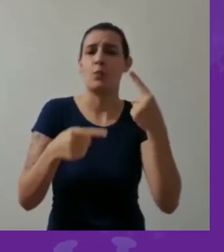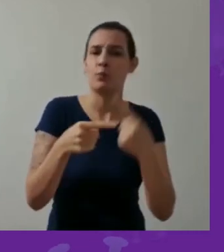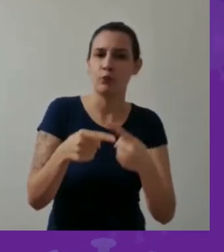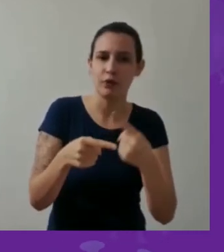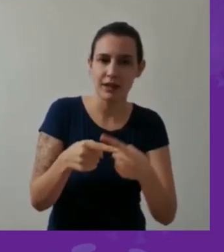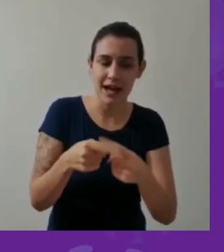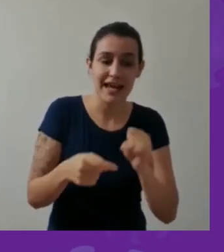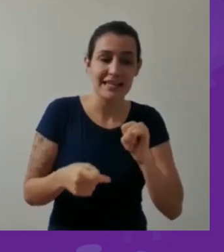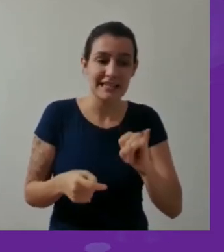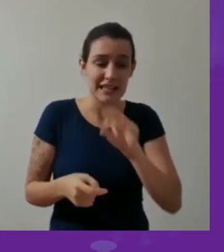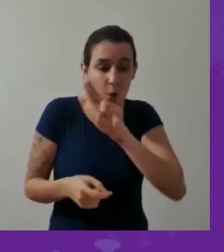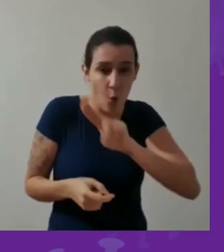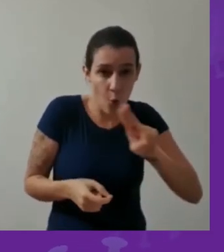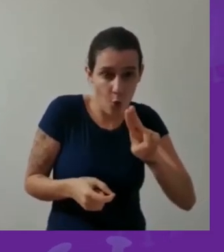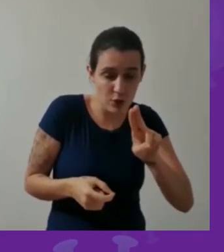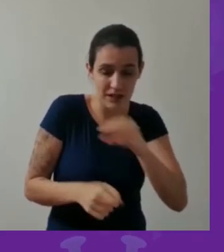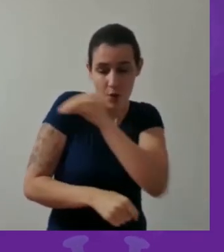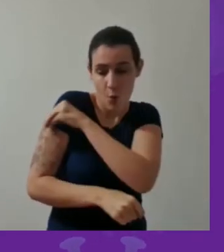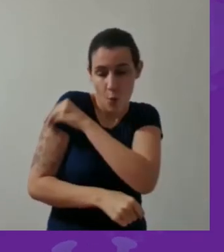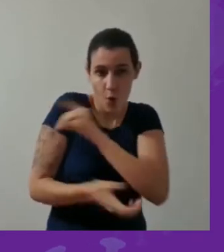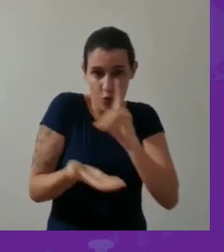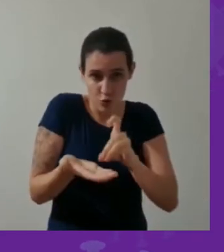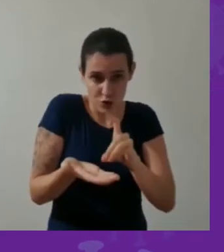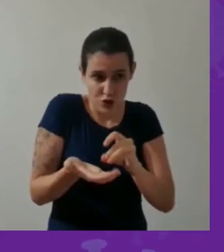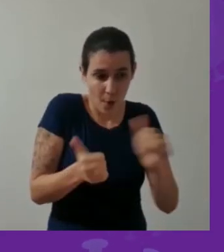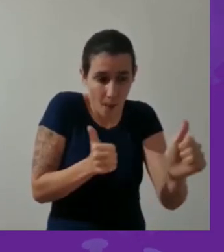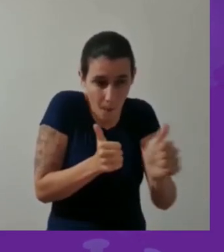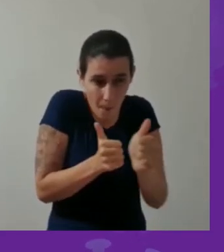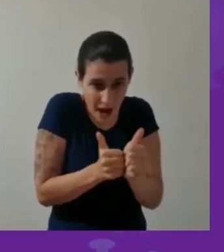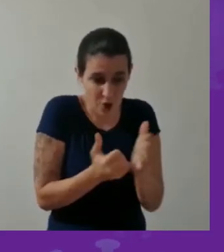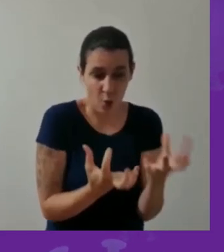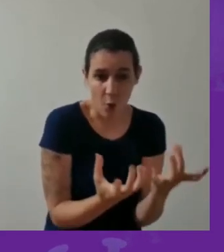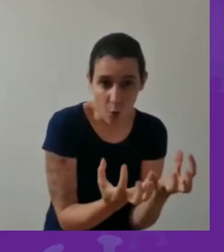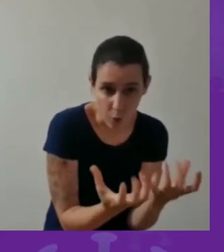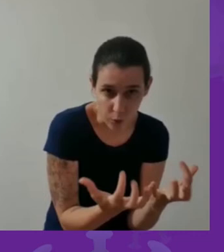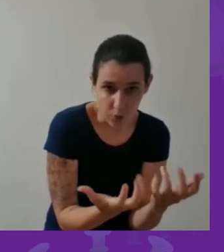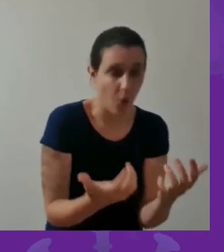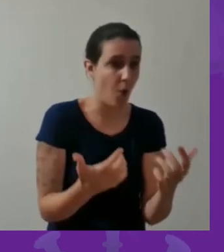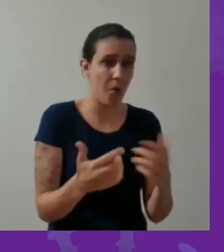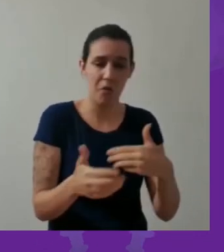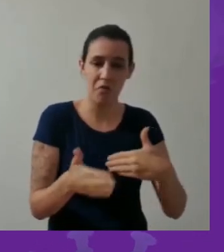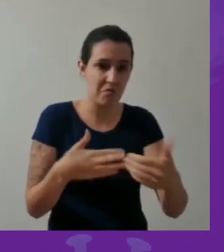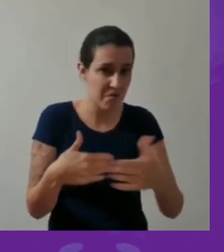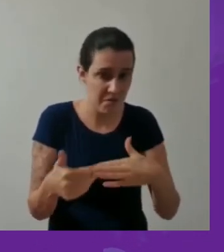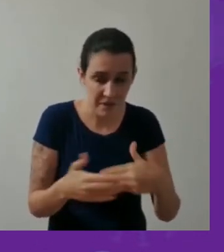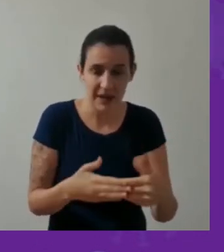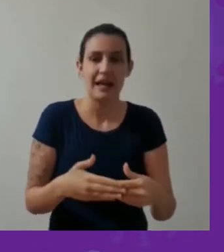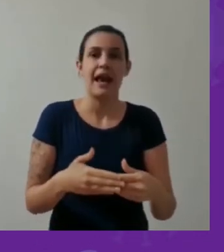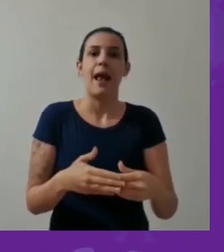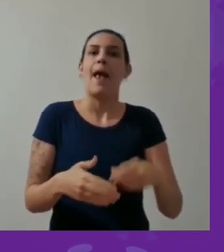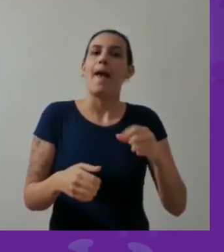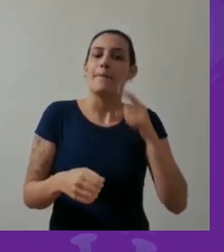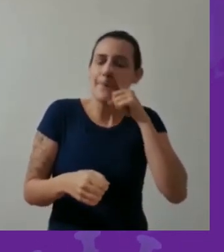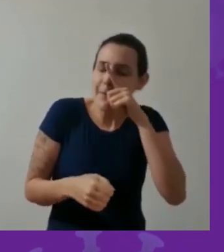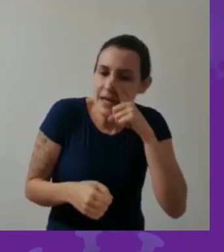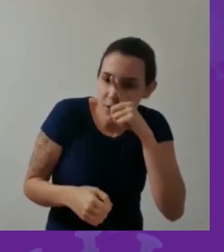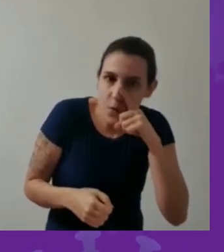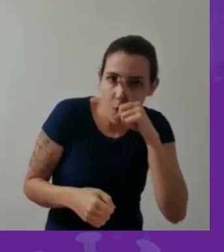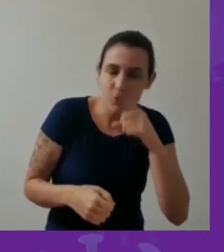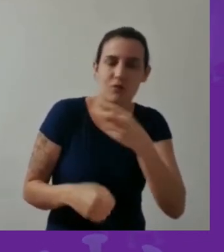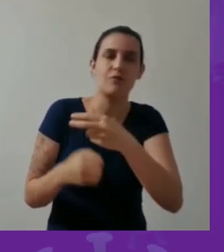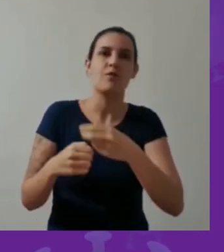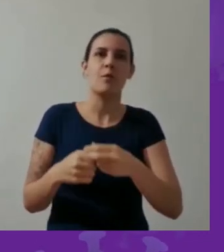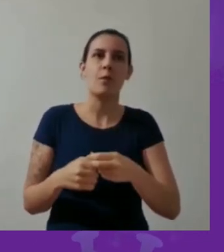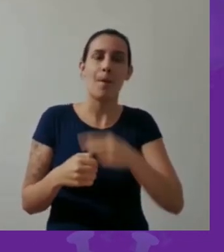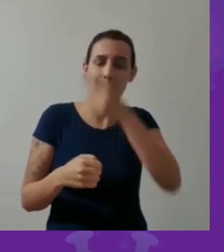álcool gel, porque se você usar álcool gel perto de fogo, fogão, churrasqueira, isqueiro, isso pode pegar fogo, é